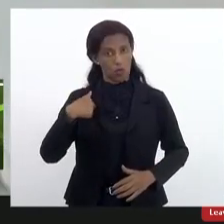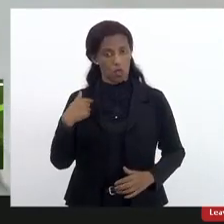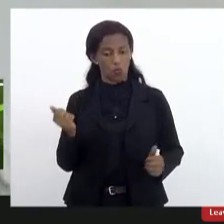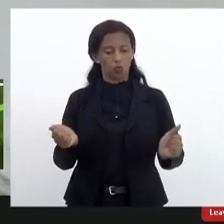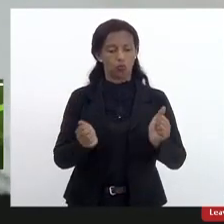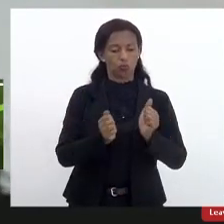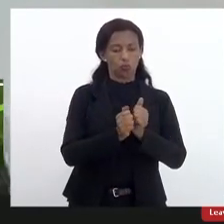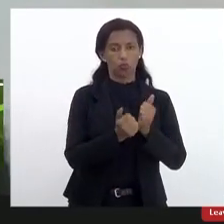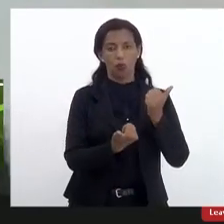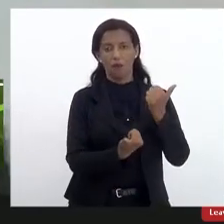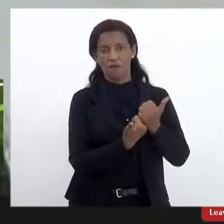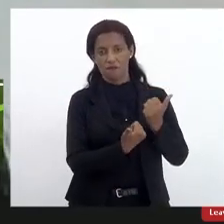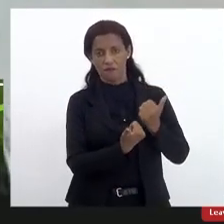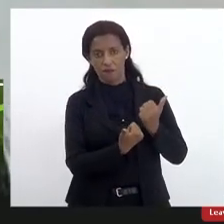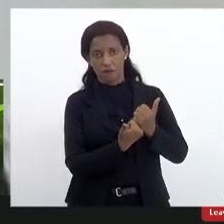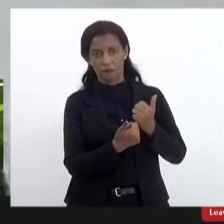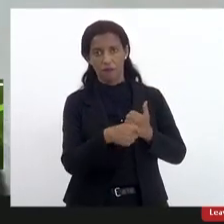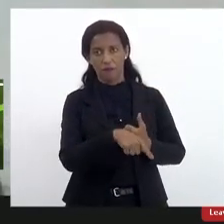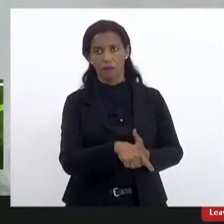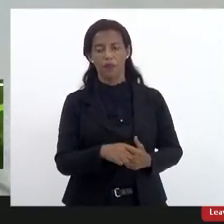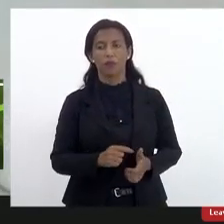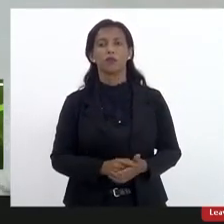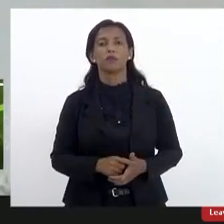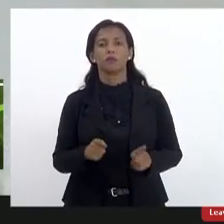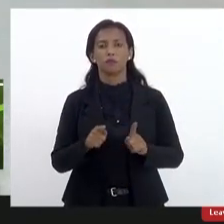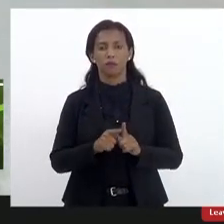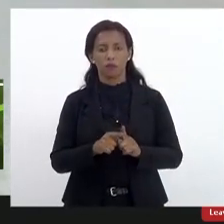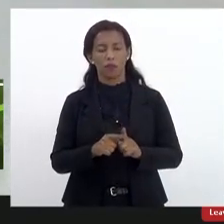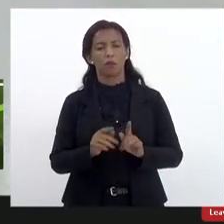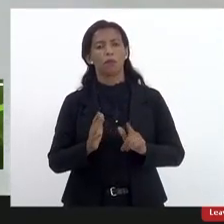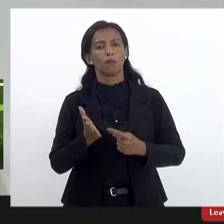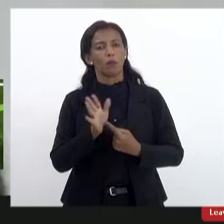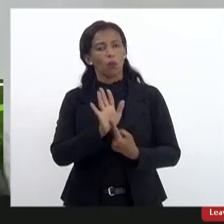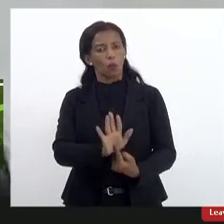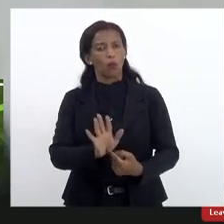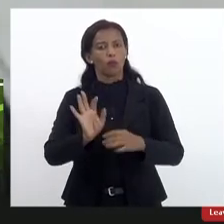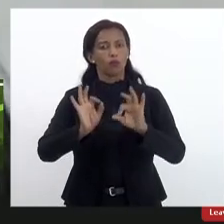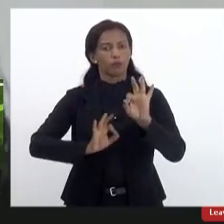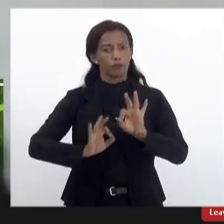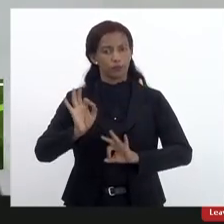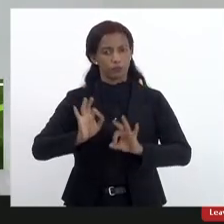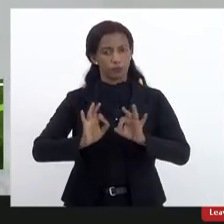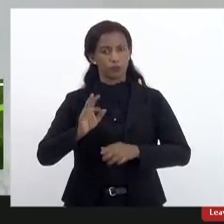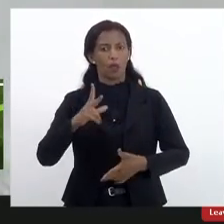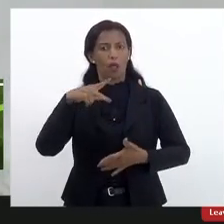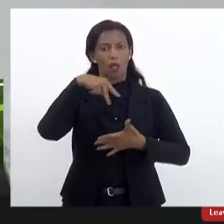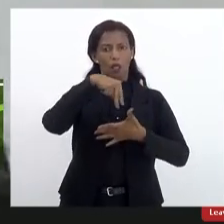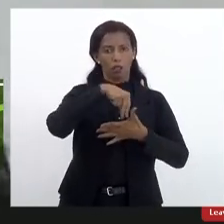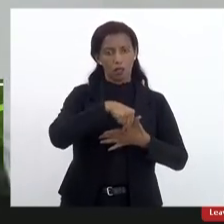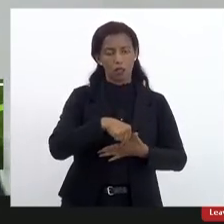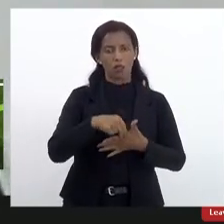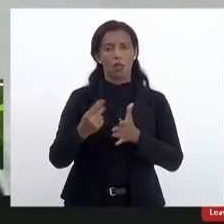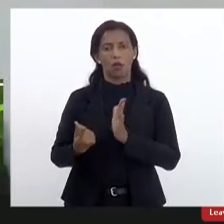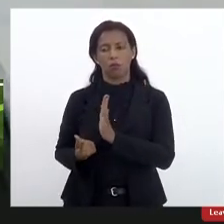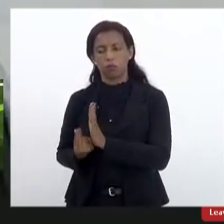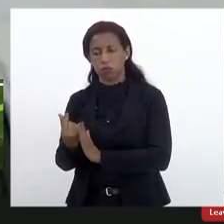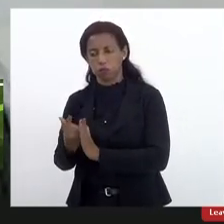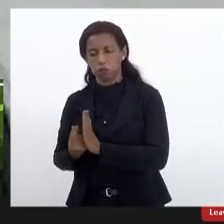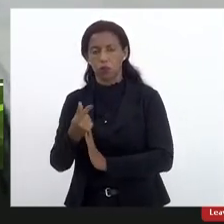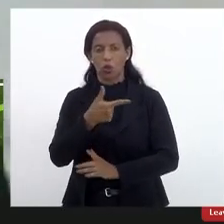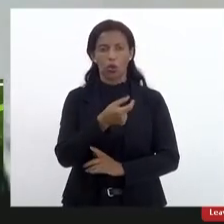ali na vice-presidência apresentamos as realizações anexamos prestações de contas de